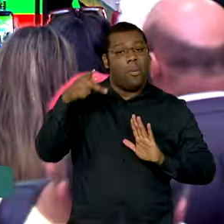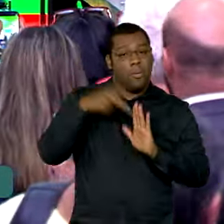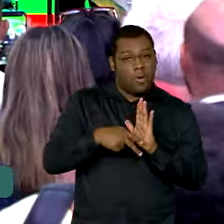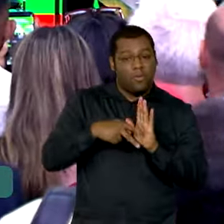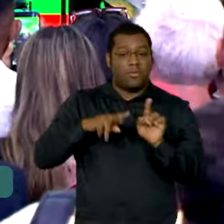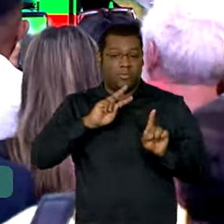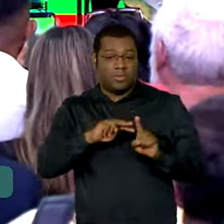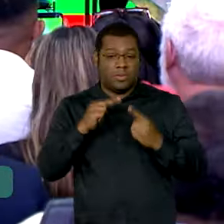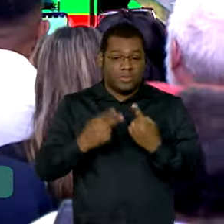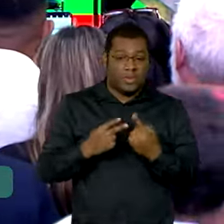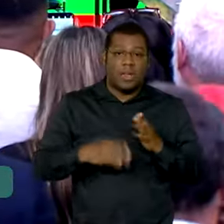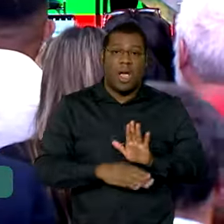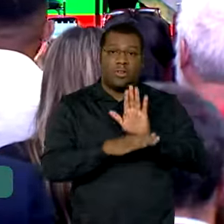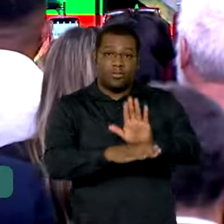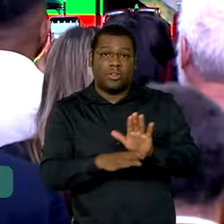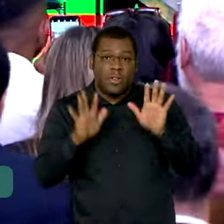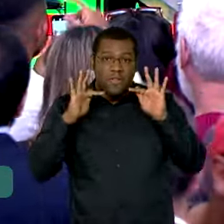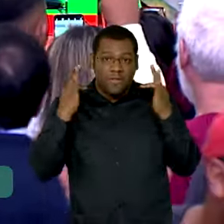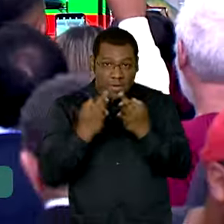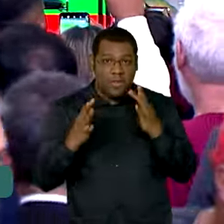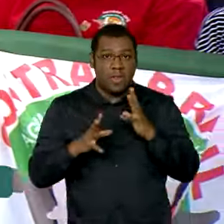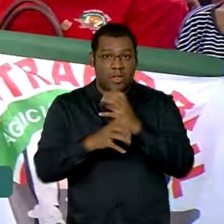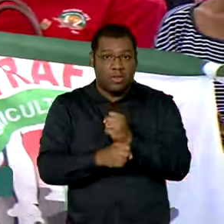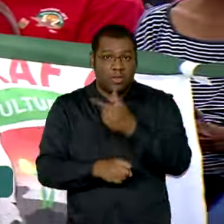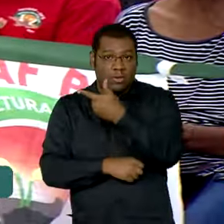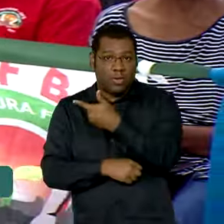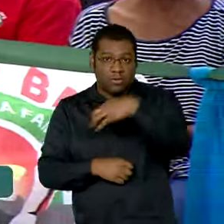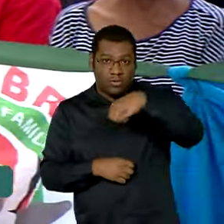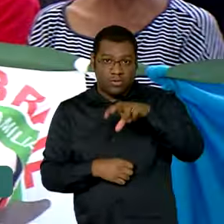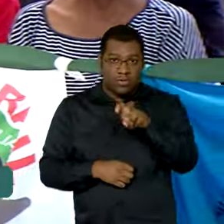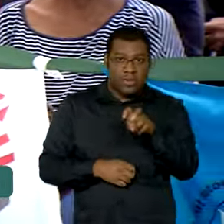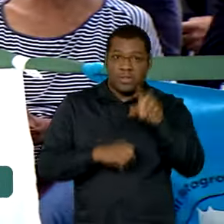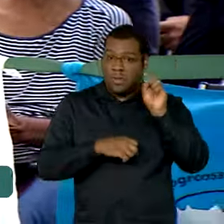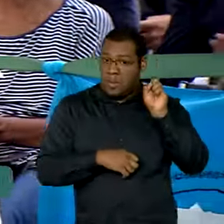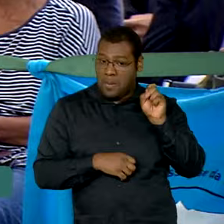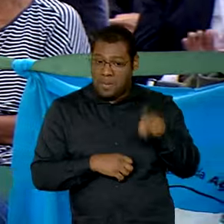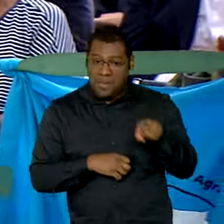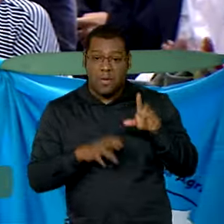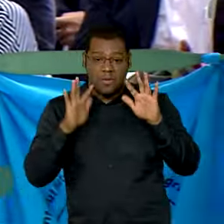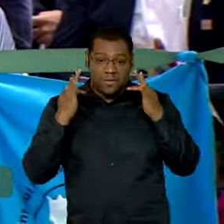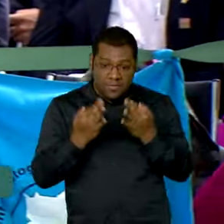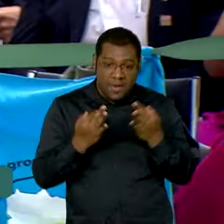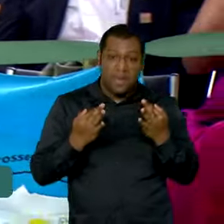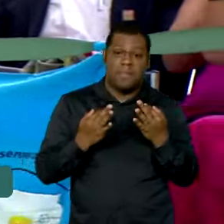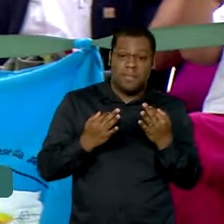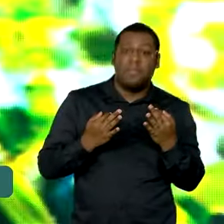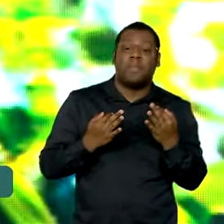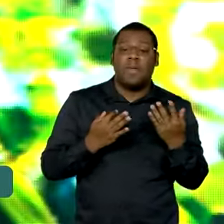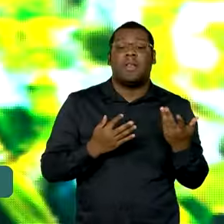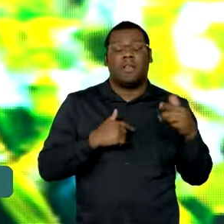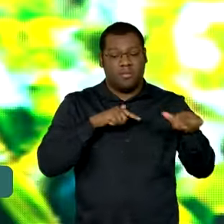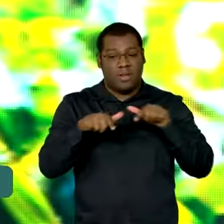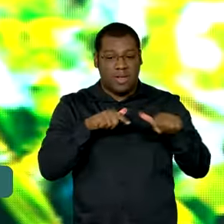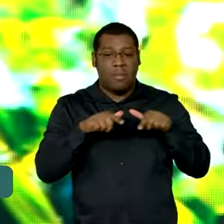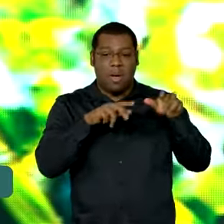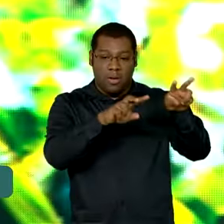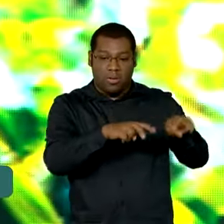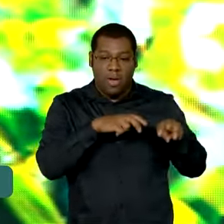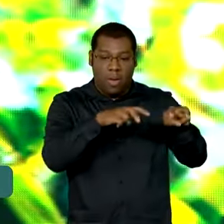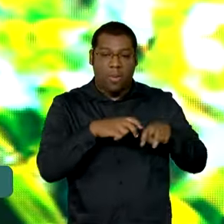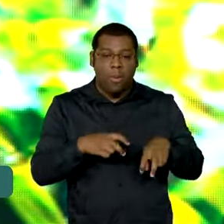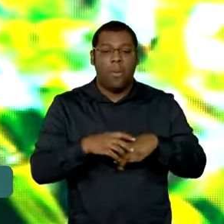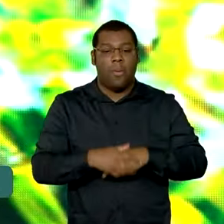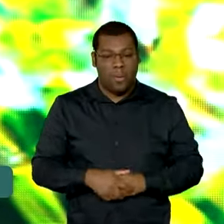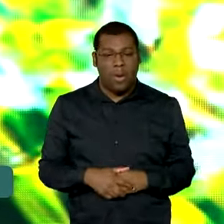295 mil famílias agricultoras sejam beneficiadas até 2026. É uma forma